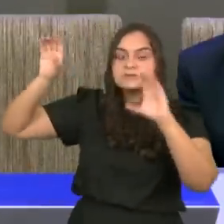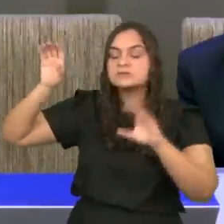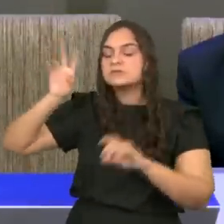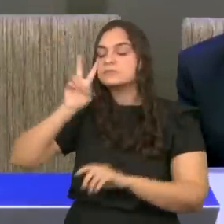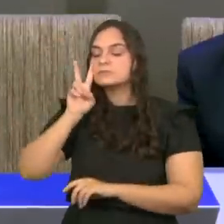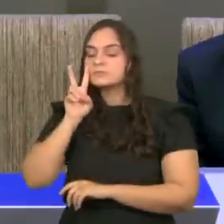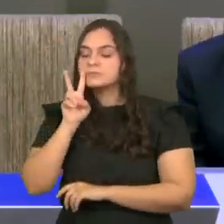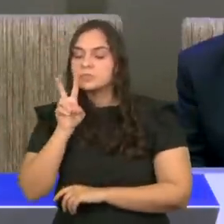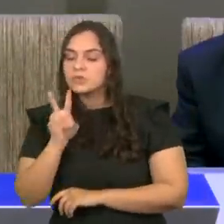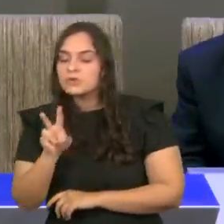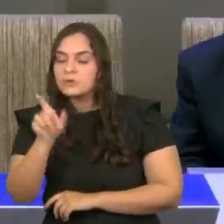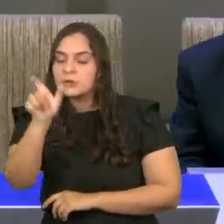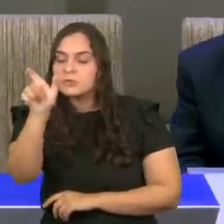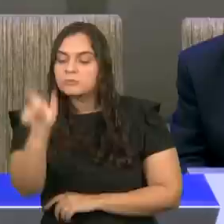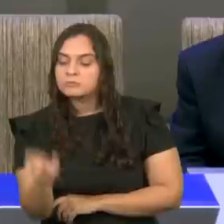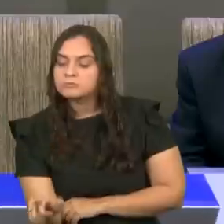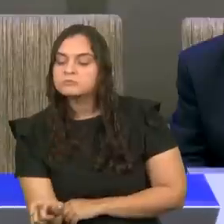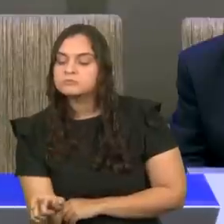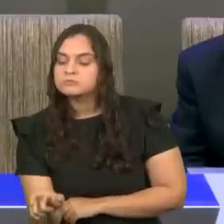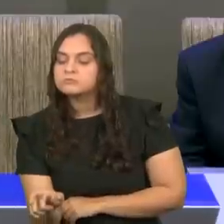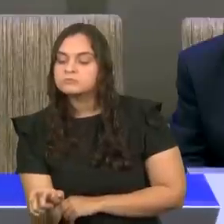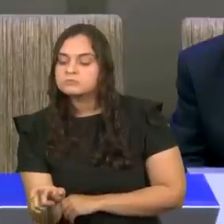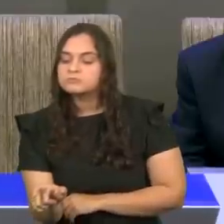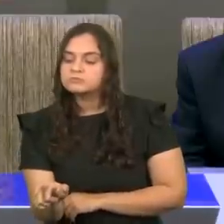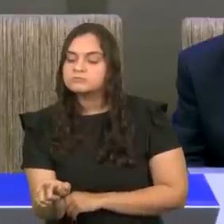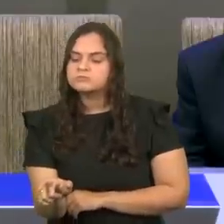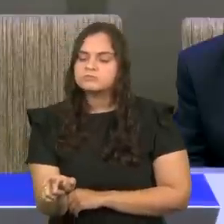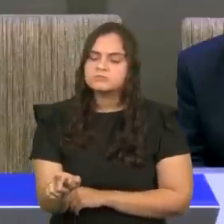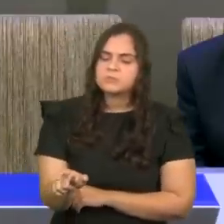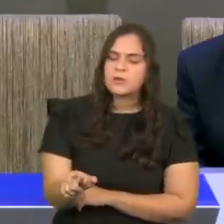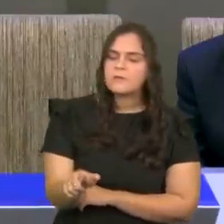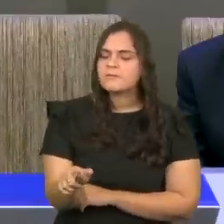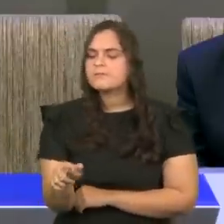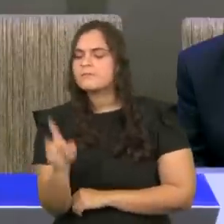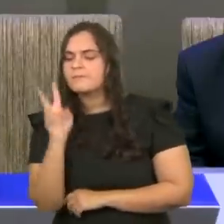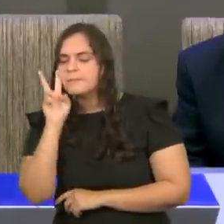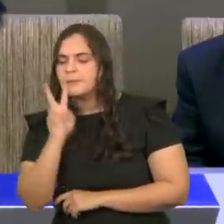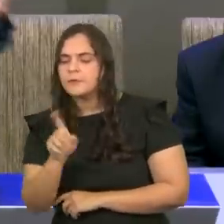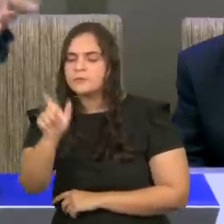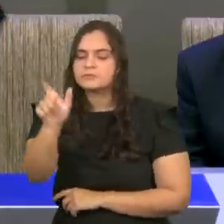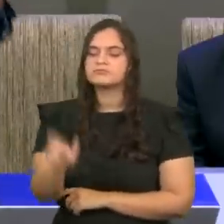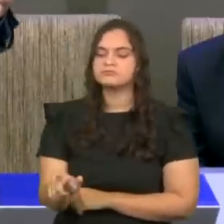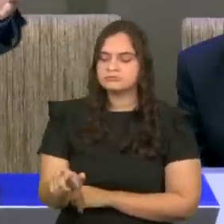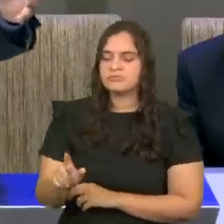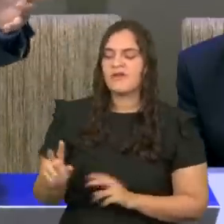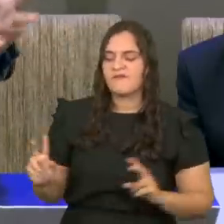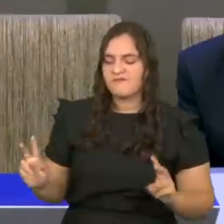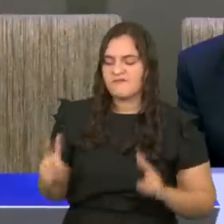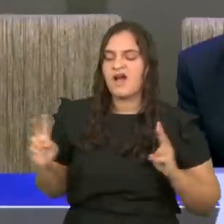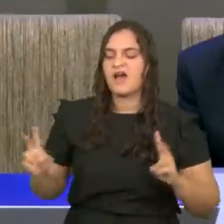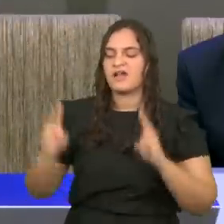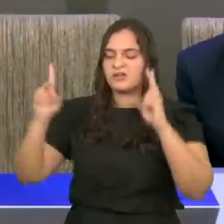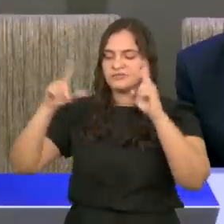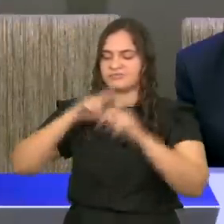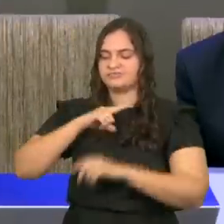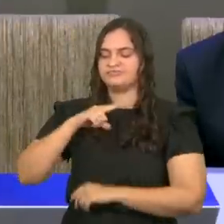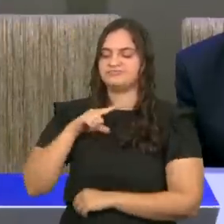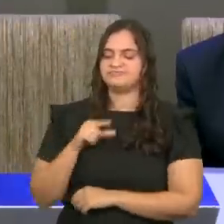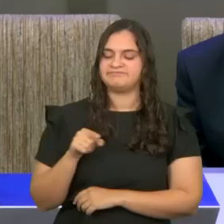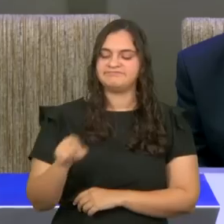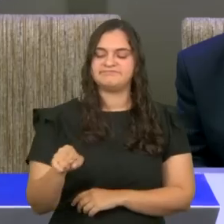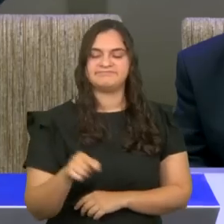enxerga como ferramenta para a sua obra. Deus Aleluia!